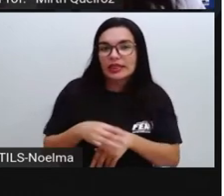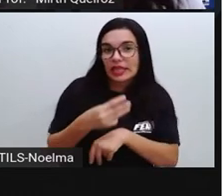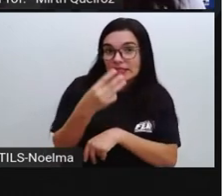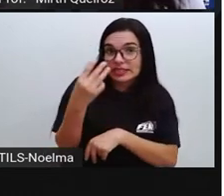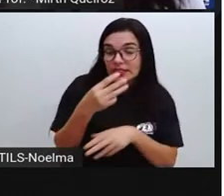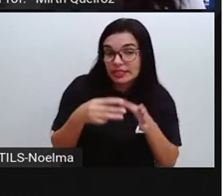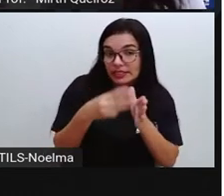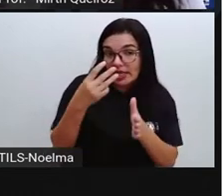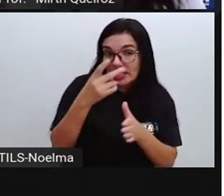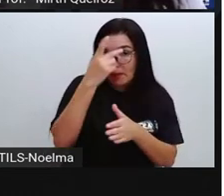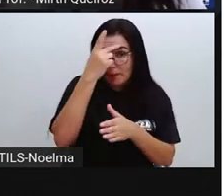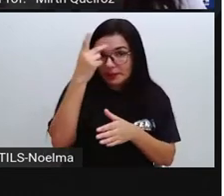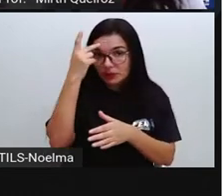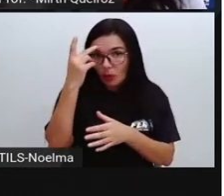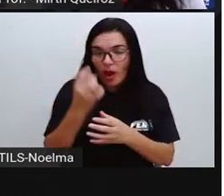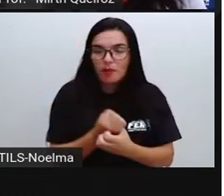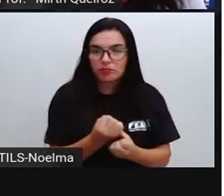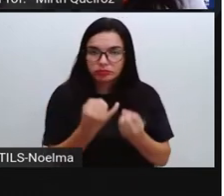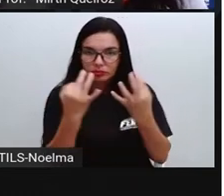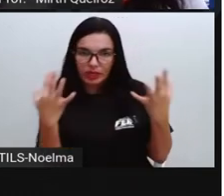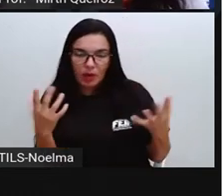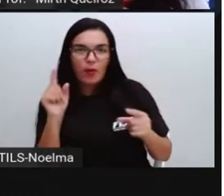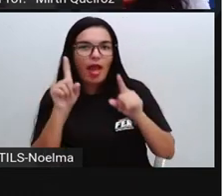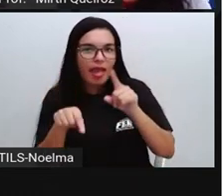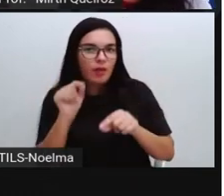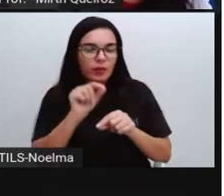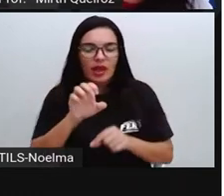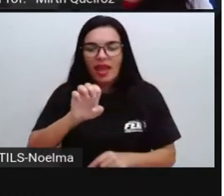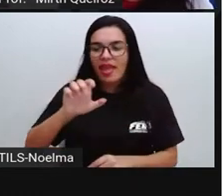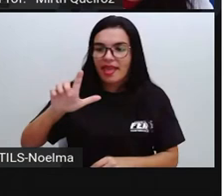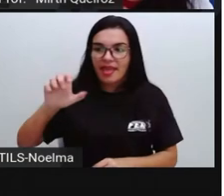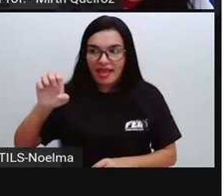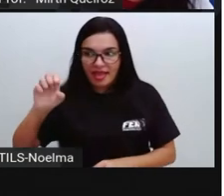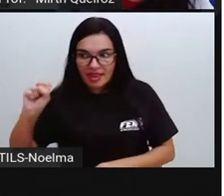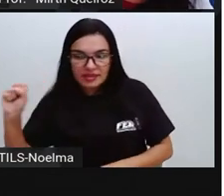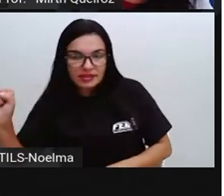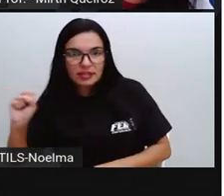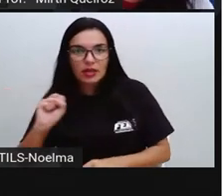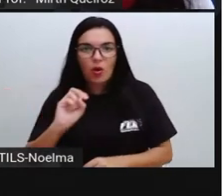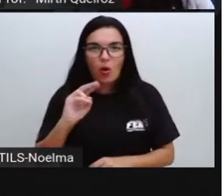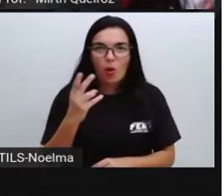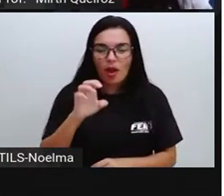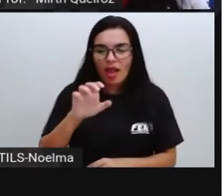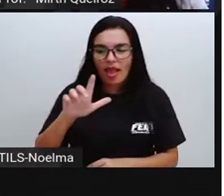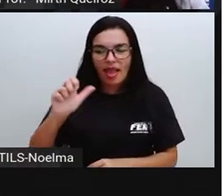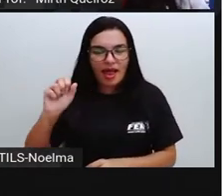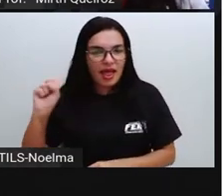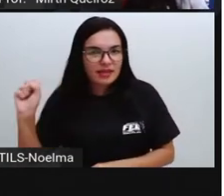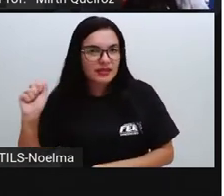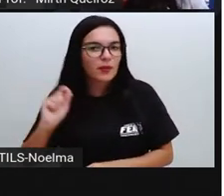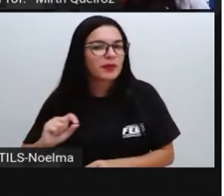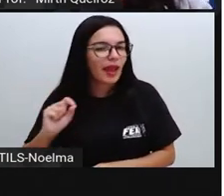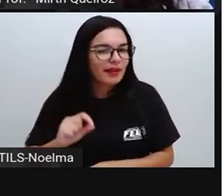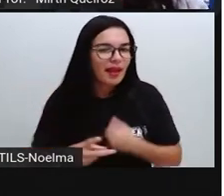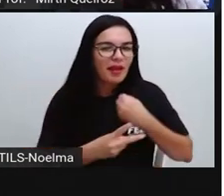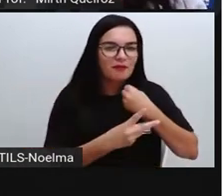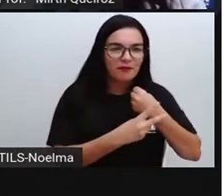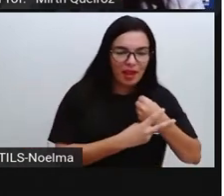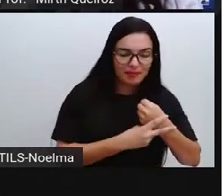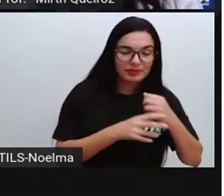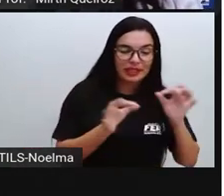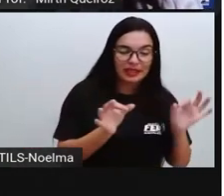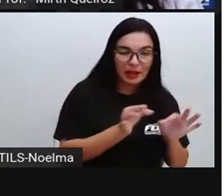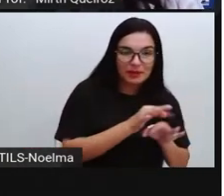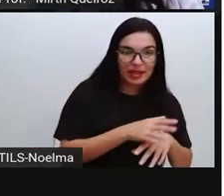eles ou elas, os verbos terminados em AM referem-se ao passado. Os verbos terminados em